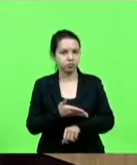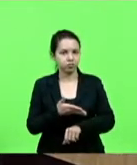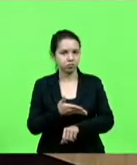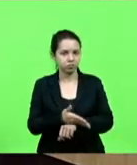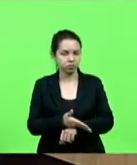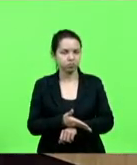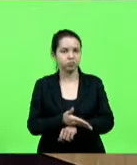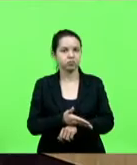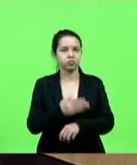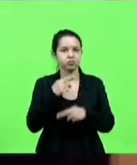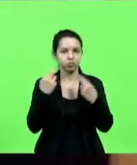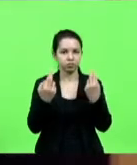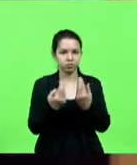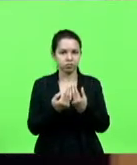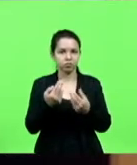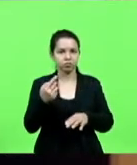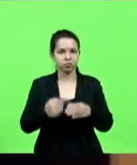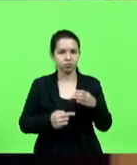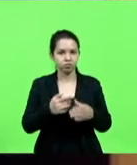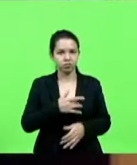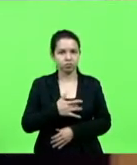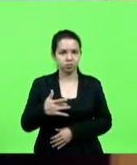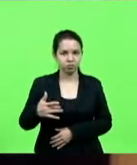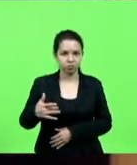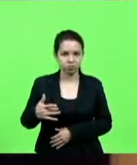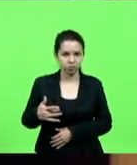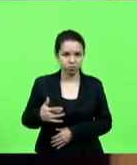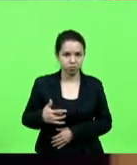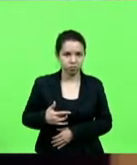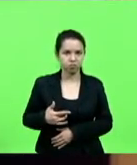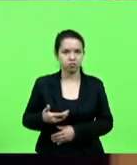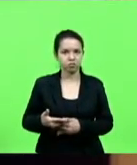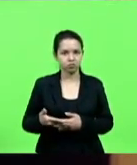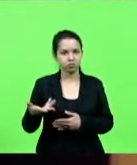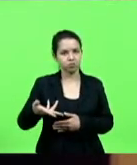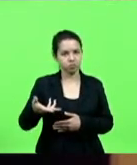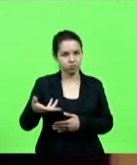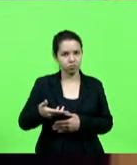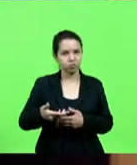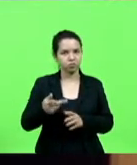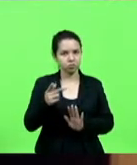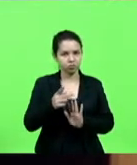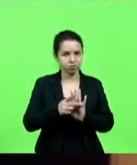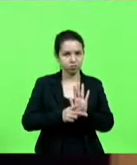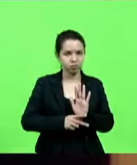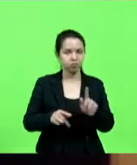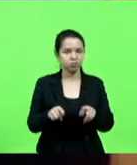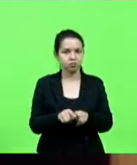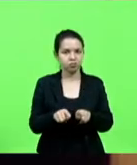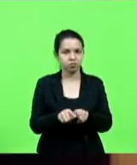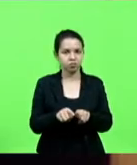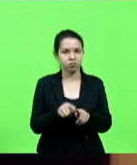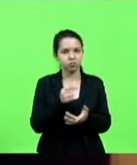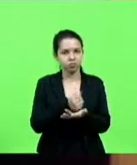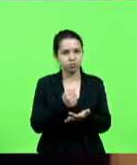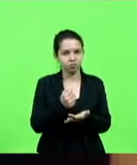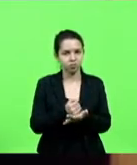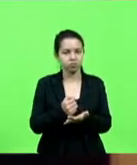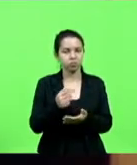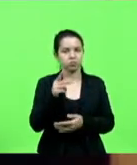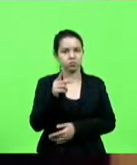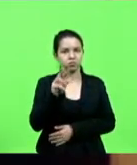buscando dar celeridade ao projeto e registrar aqui da Priscila Fernanda Reck,